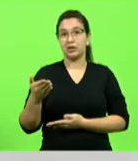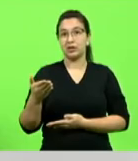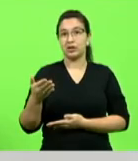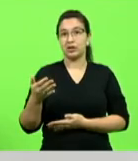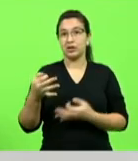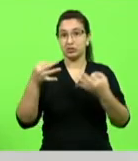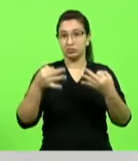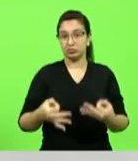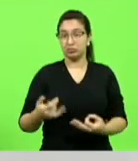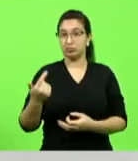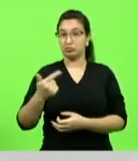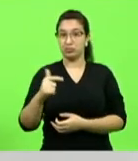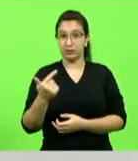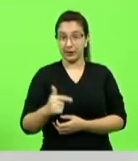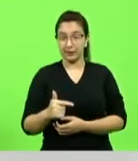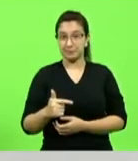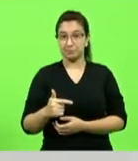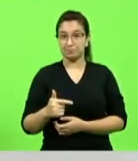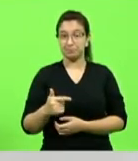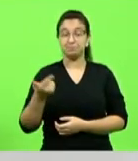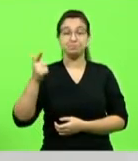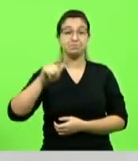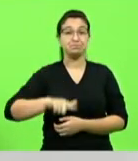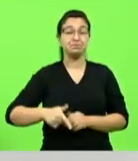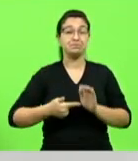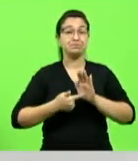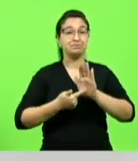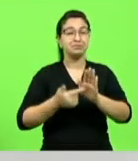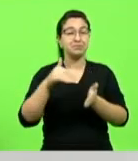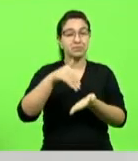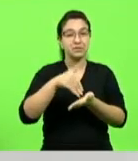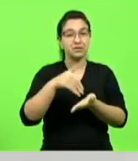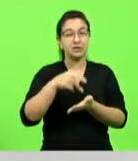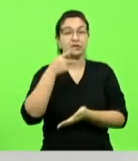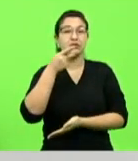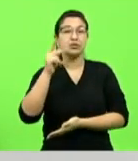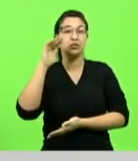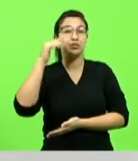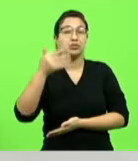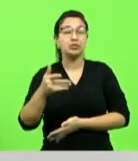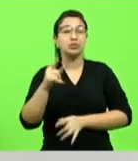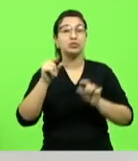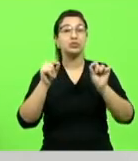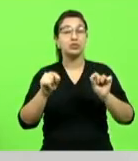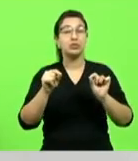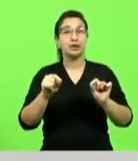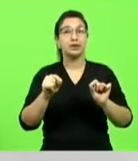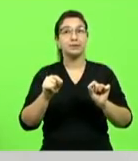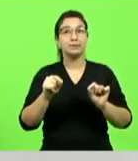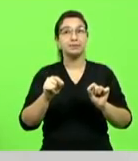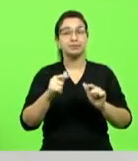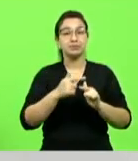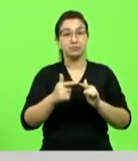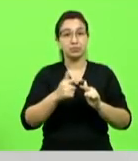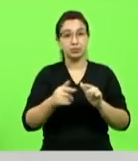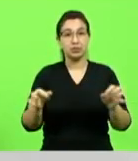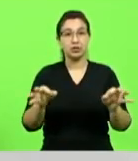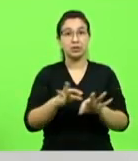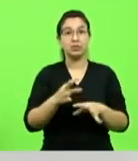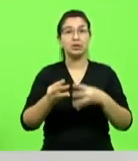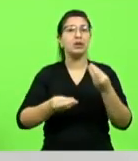e apresentou no final ali do vídeo a solução para o problema a deputada Luciane Carminati